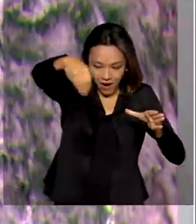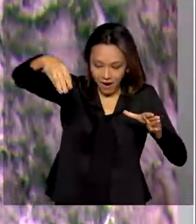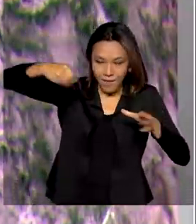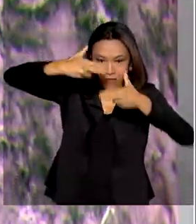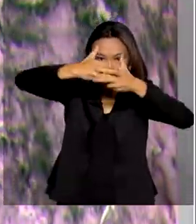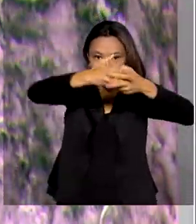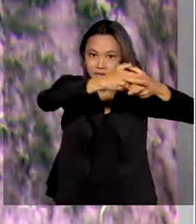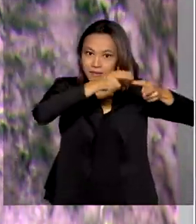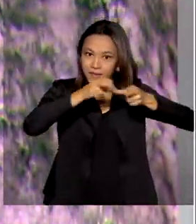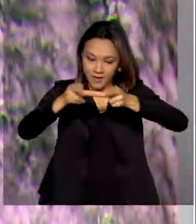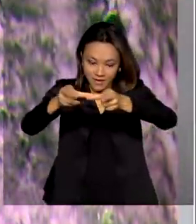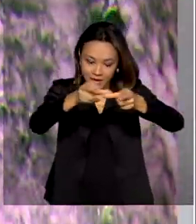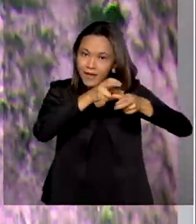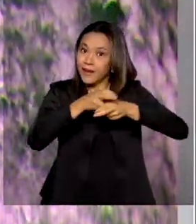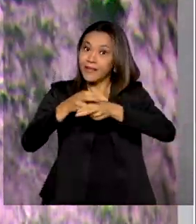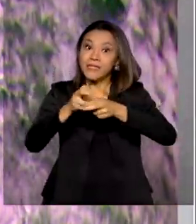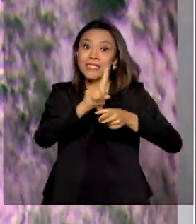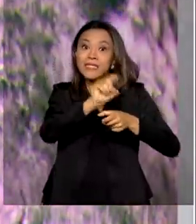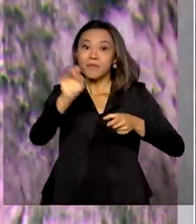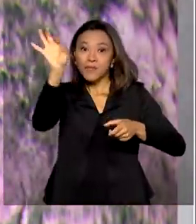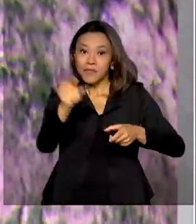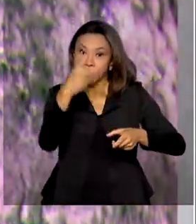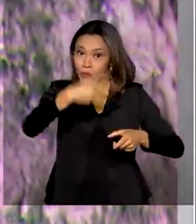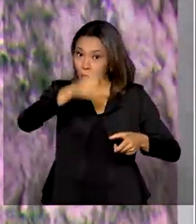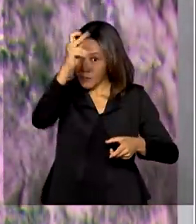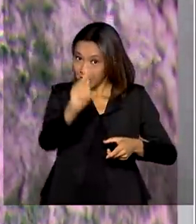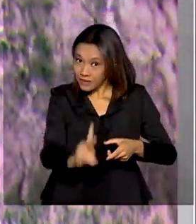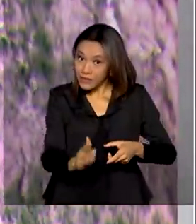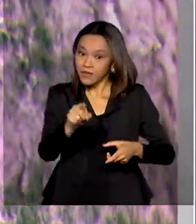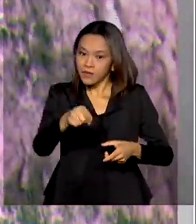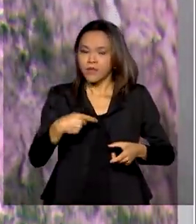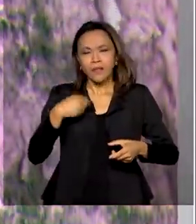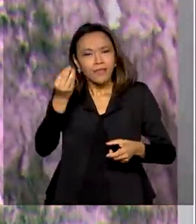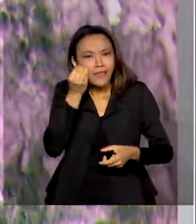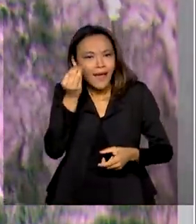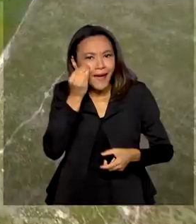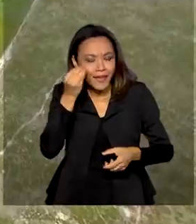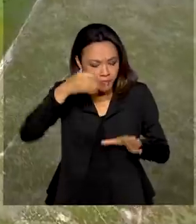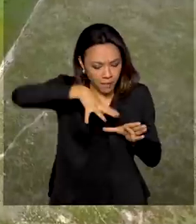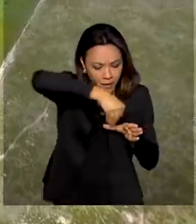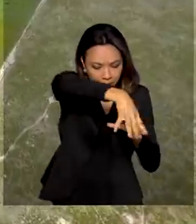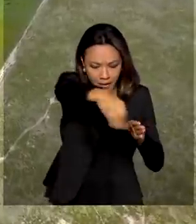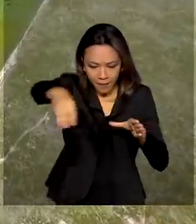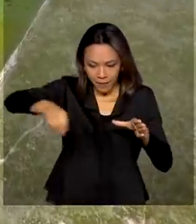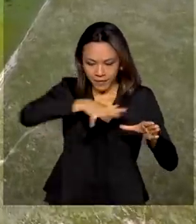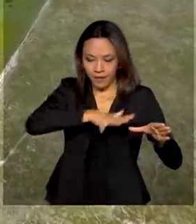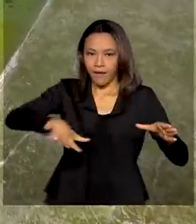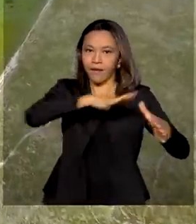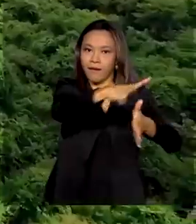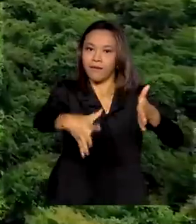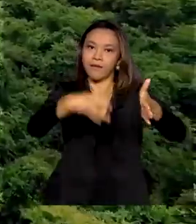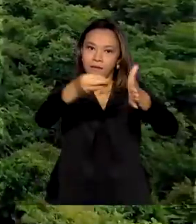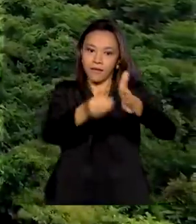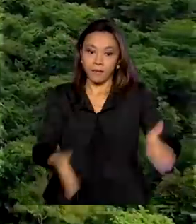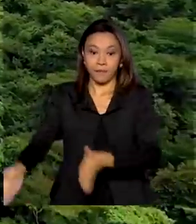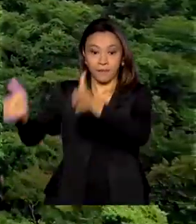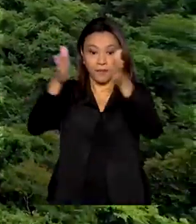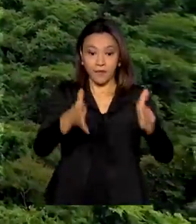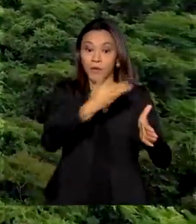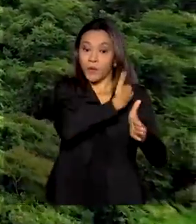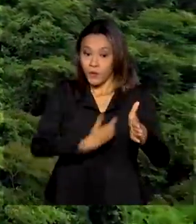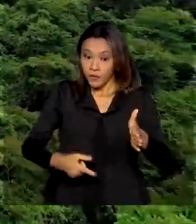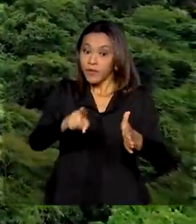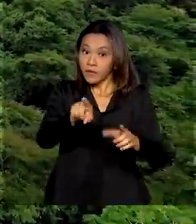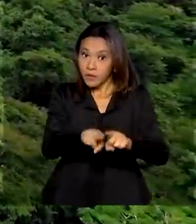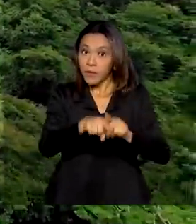Satélite 100% brasileiro inicia testes para o monitoramento da Amazônia. E governo inicia programa para